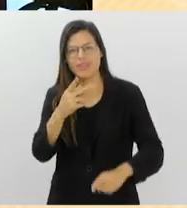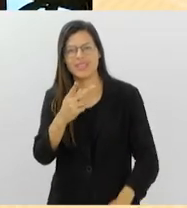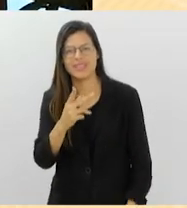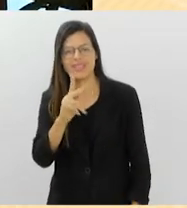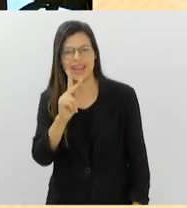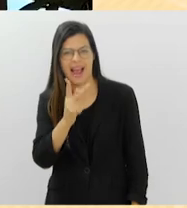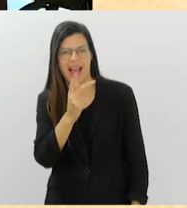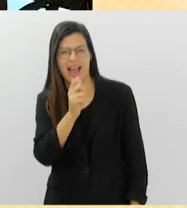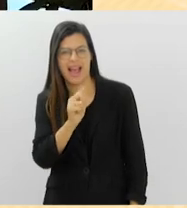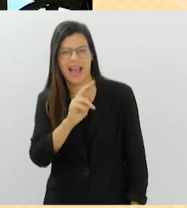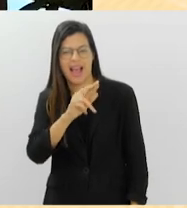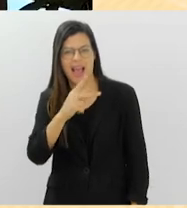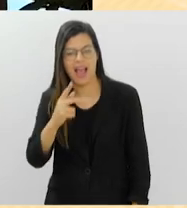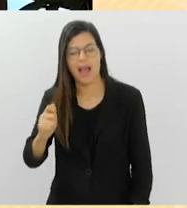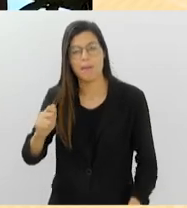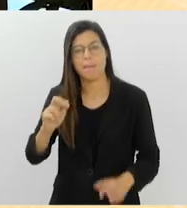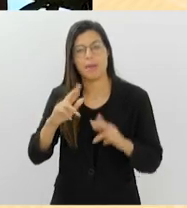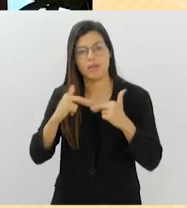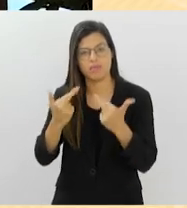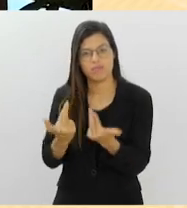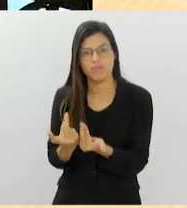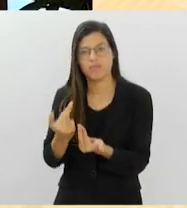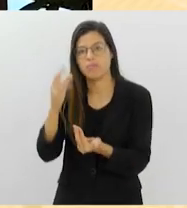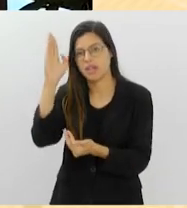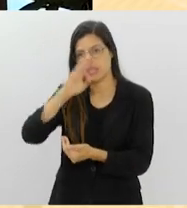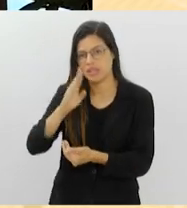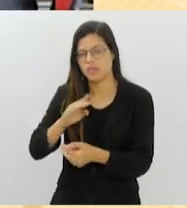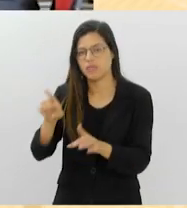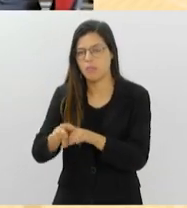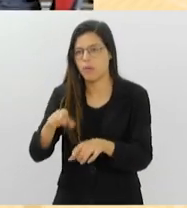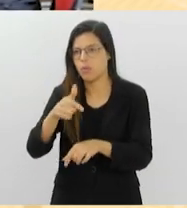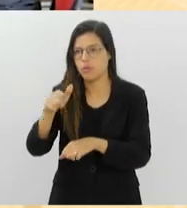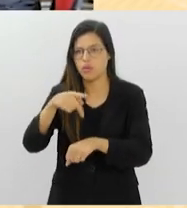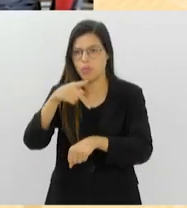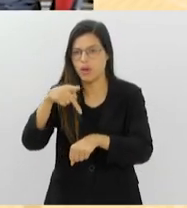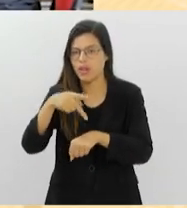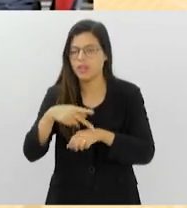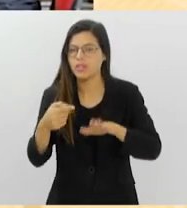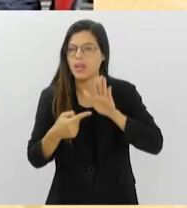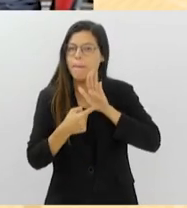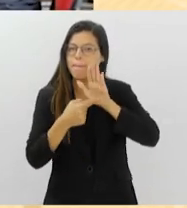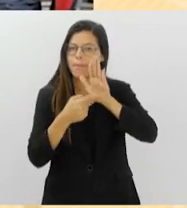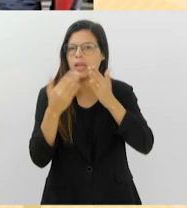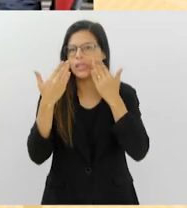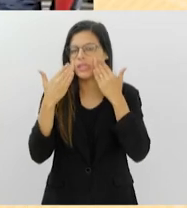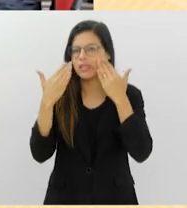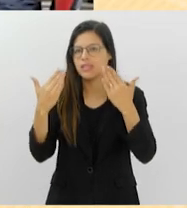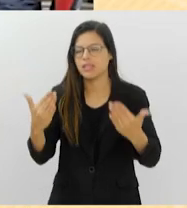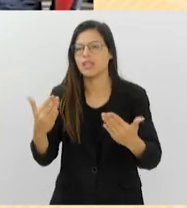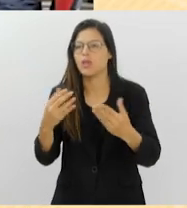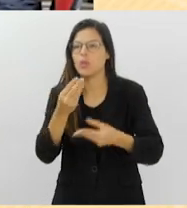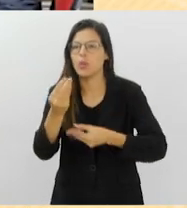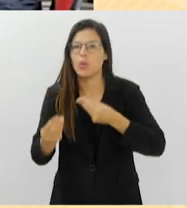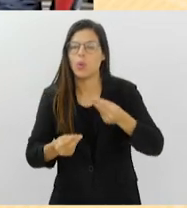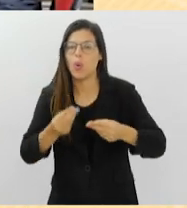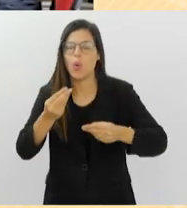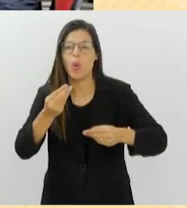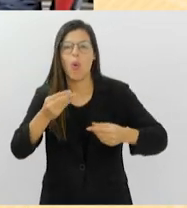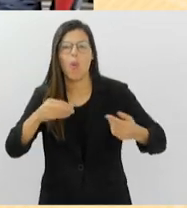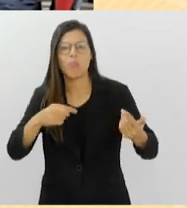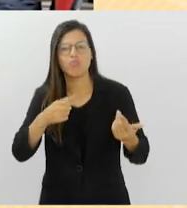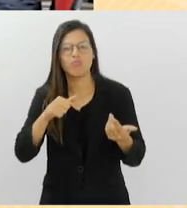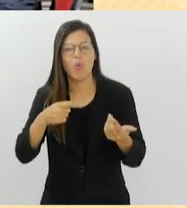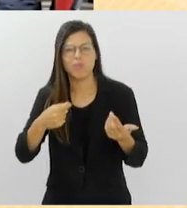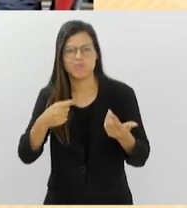estrangeiros e brasileiros em diversas formações orquestrais, apresentando a versatilidade do instrumento ao público carioca,